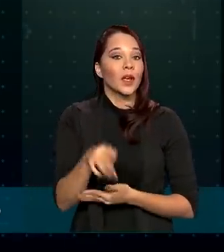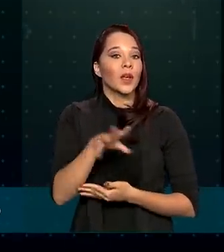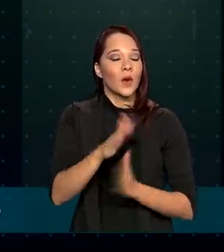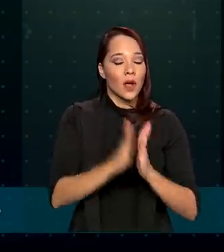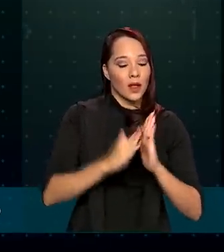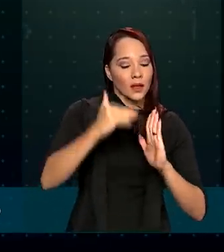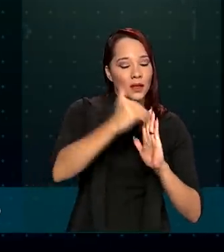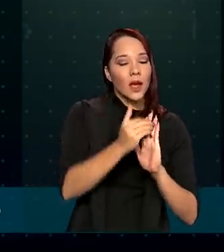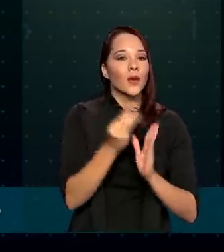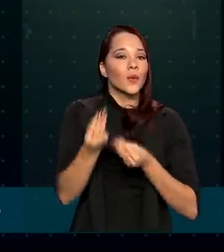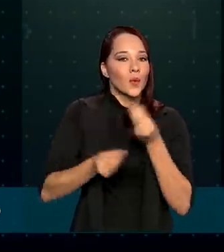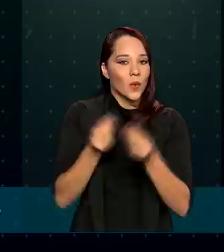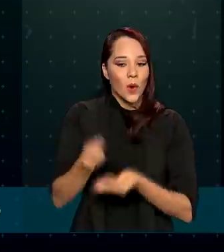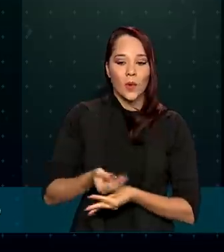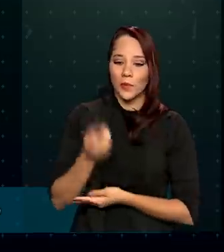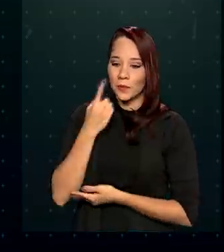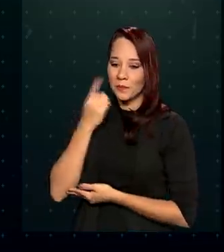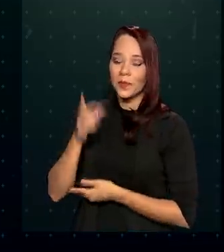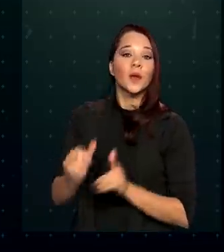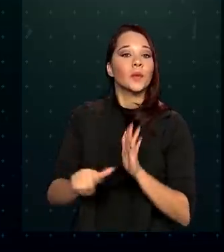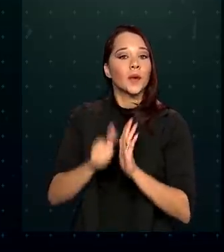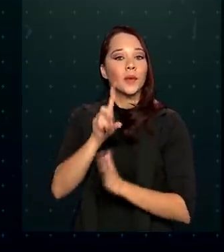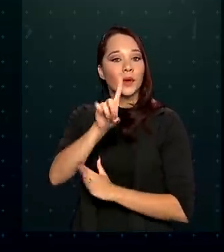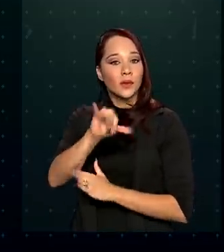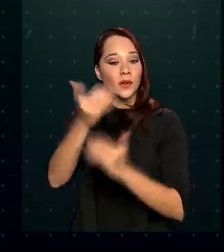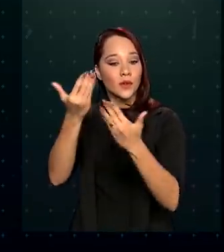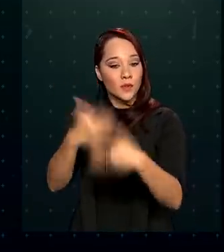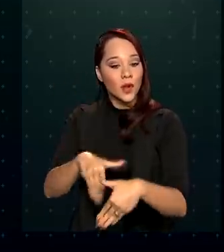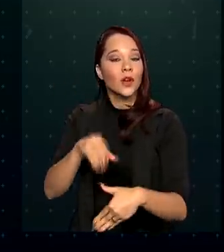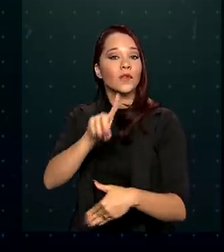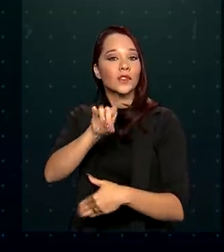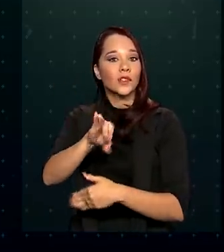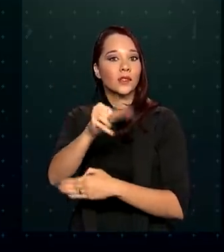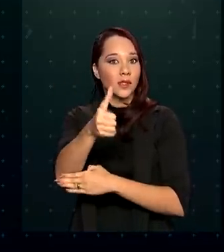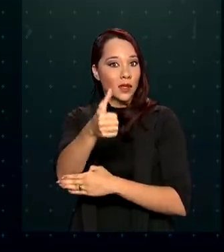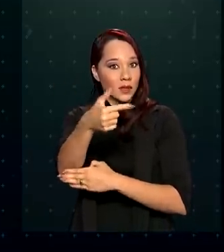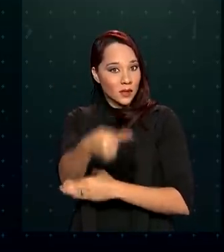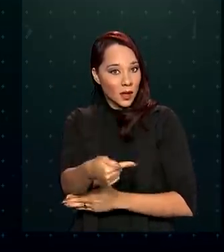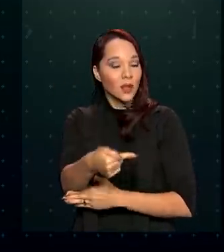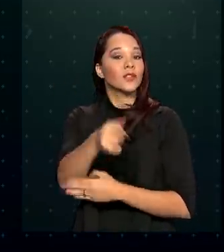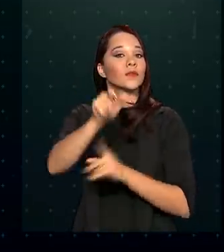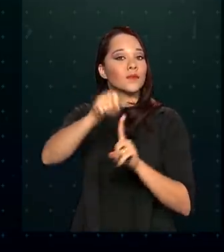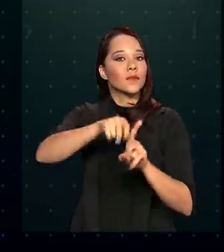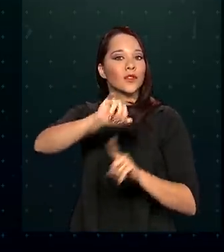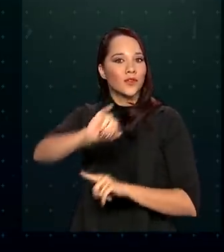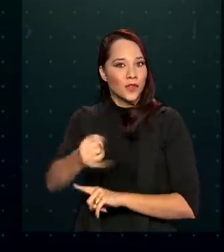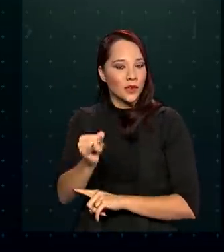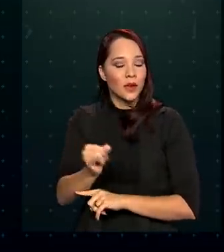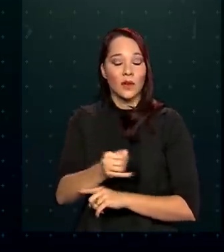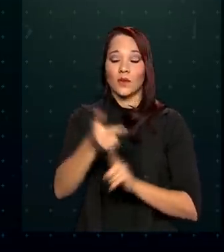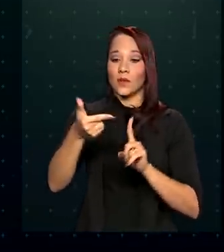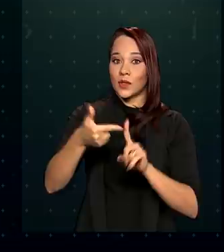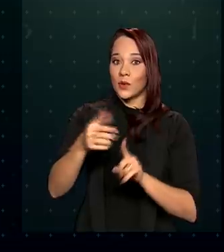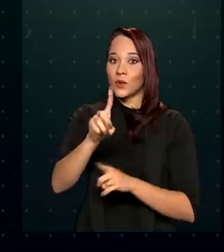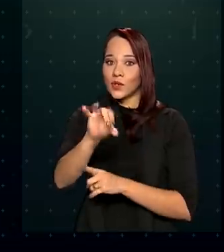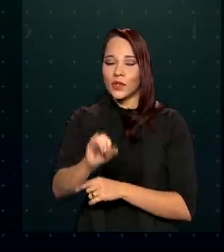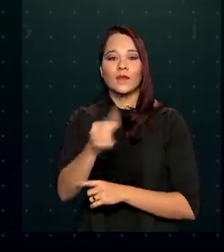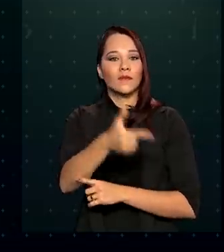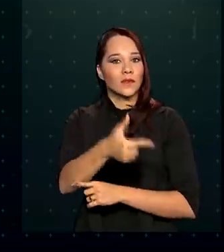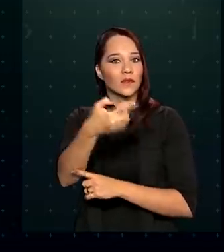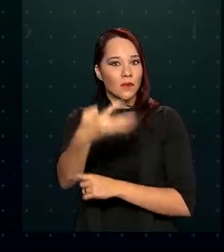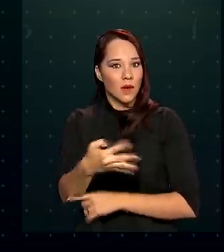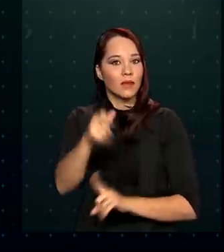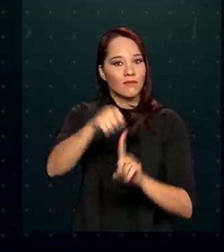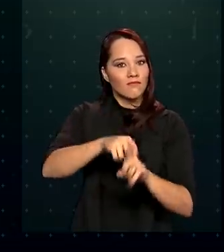calendário fica assim. O primeiro dia de provas será 17 de janeiro e o segundo, 24